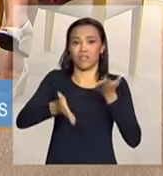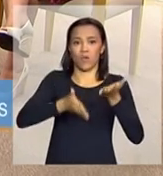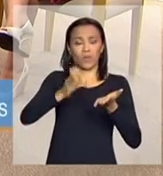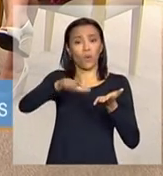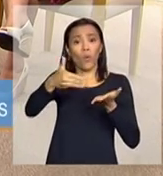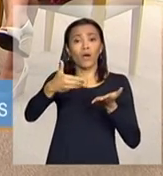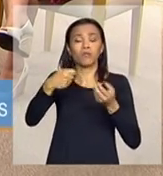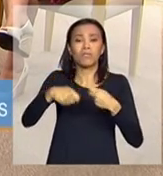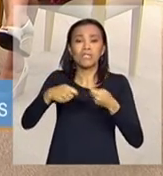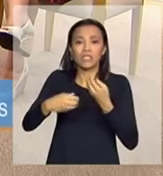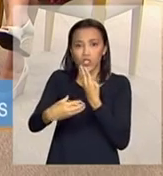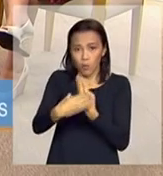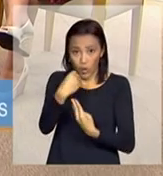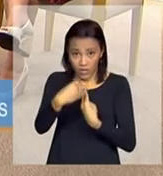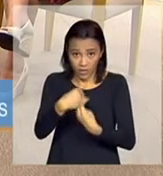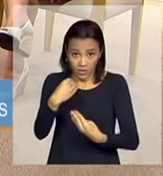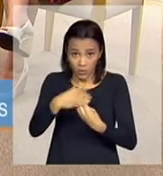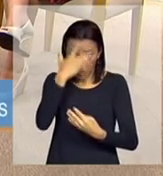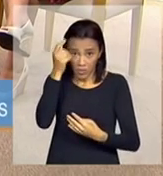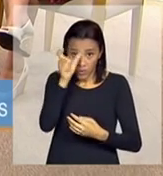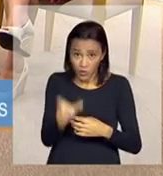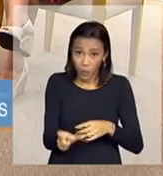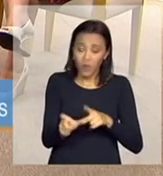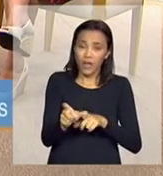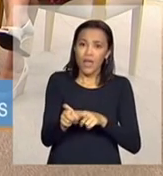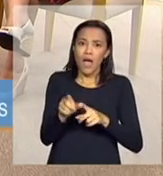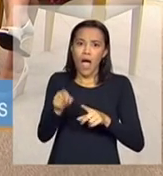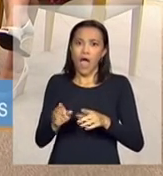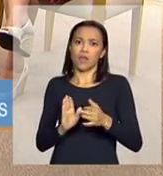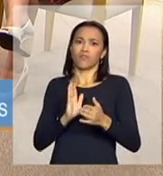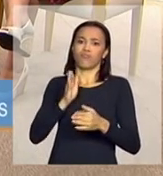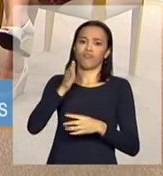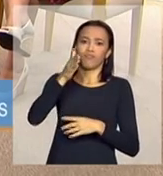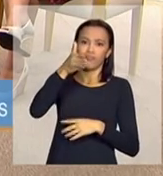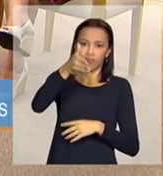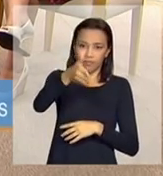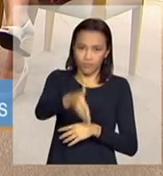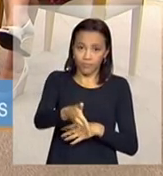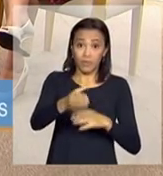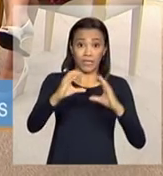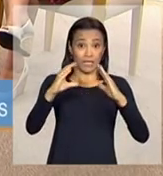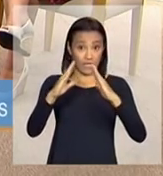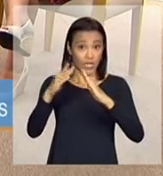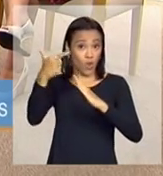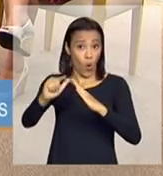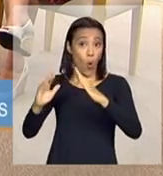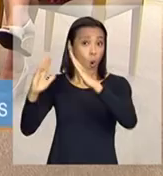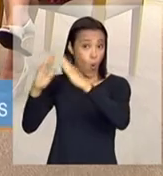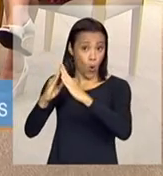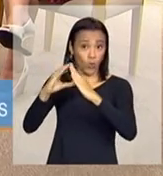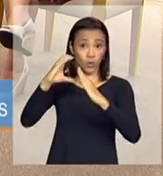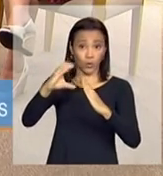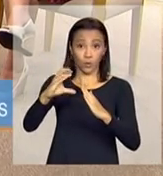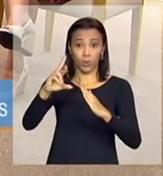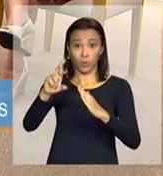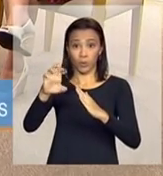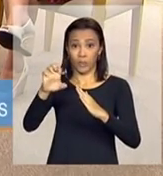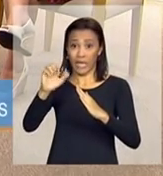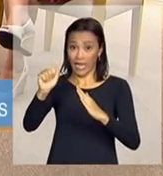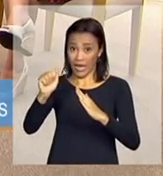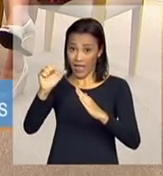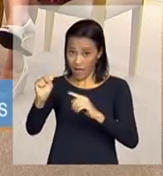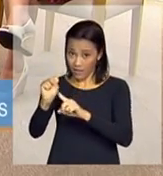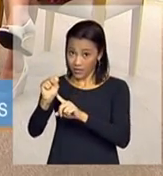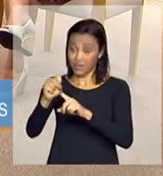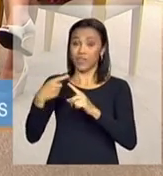orientação mais especializada, o Centro de Referência Especializado da Assistência Social, que é o CREAS, que existe hoje na maioria dos municípios